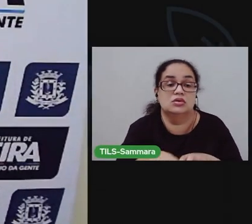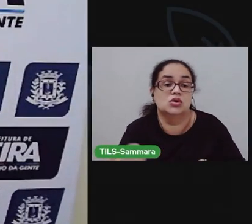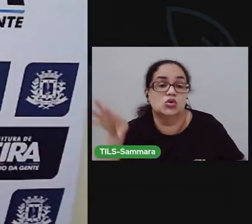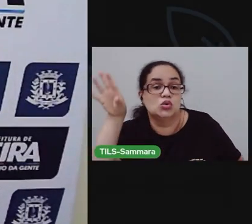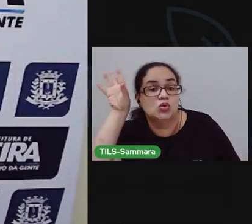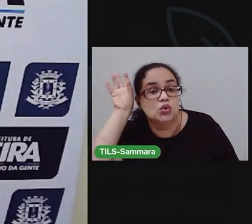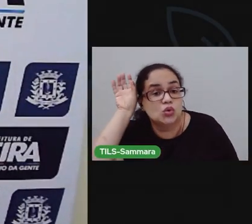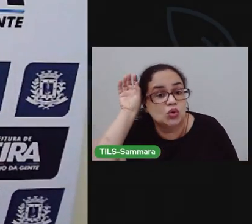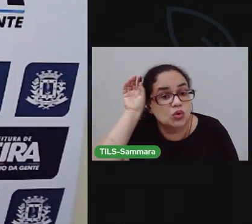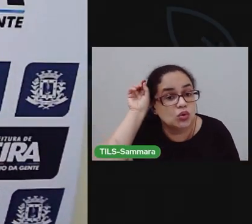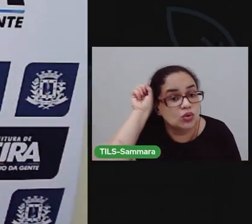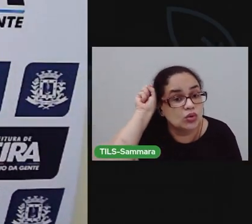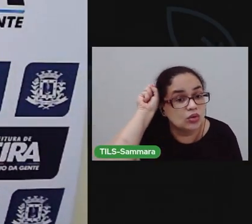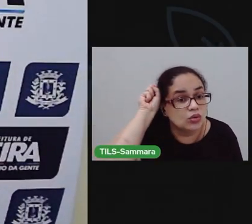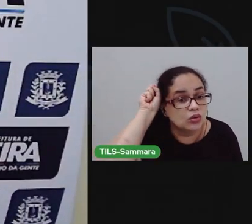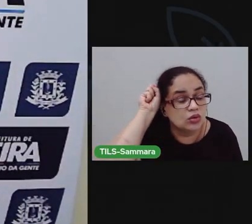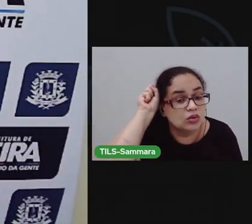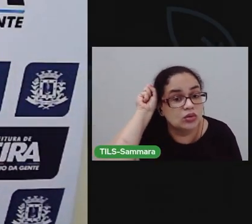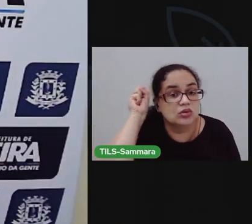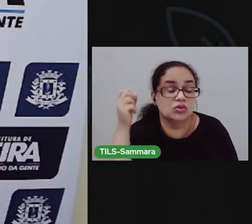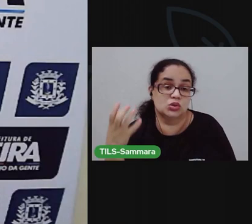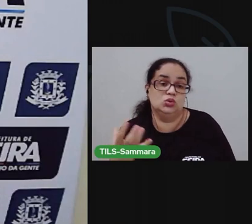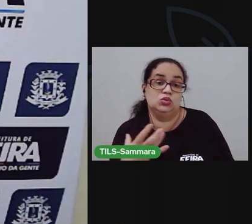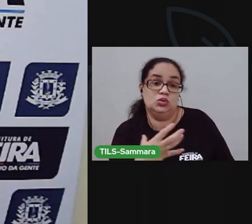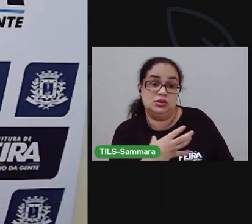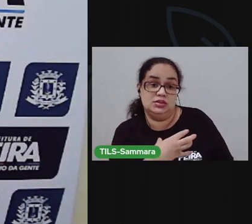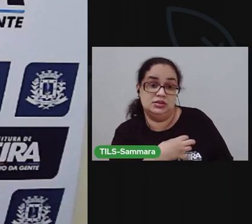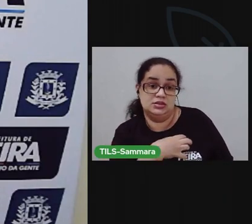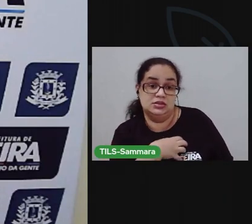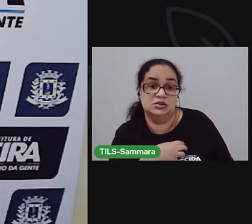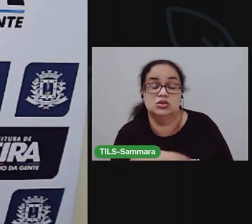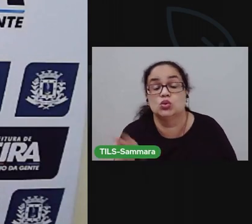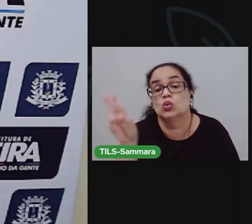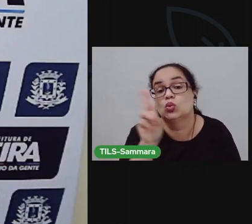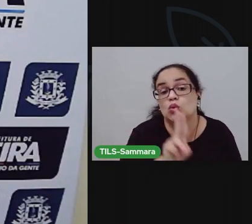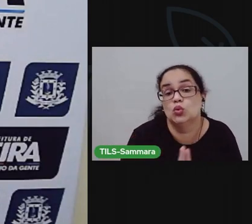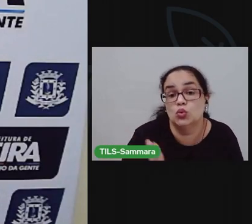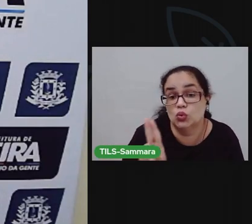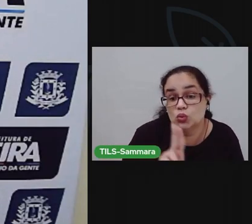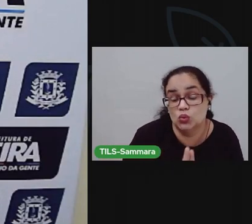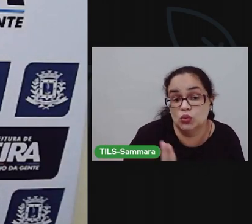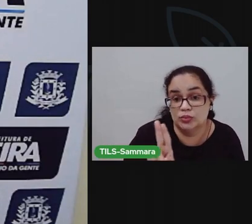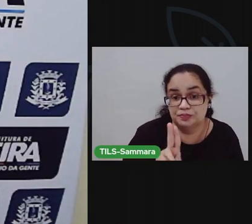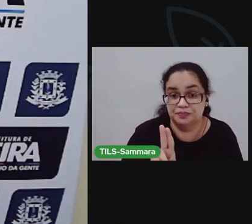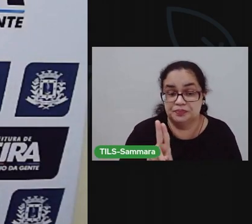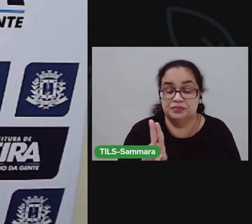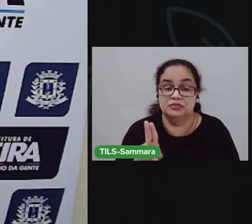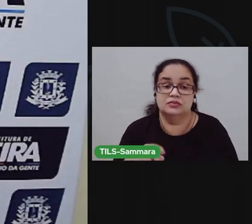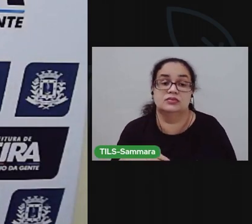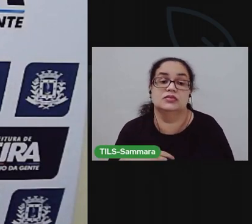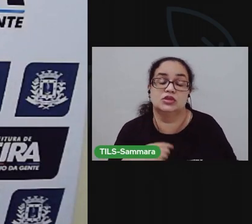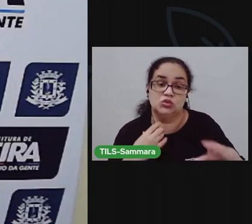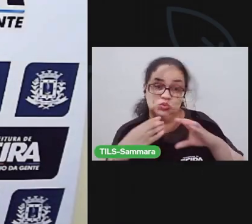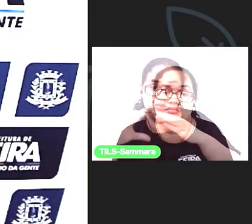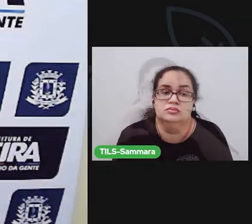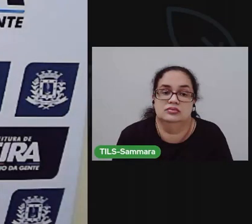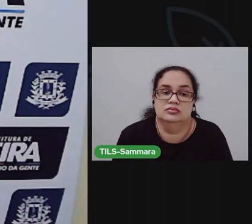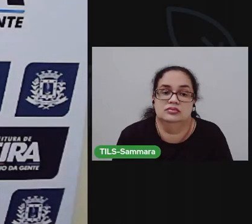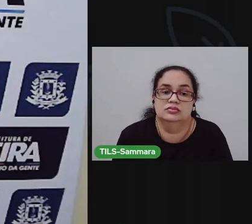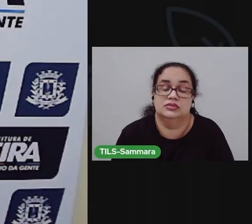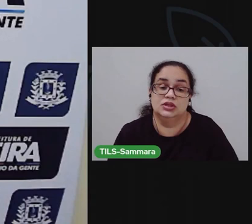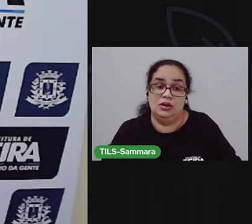audição é um dos sentidos em que a gente utiliza para estar ali se comunicando.